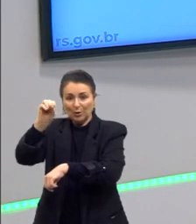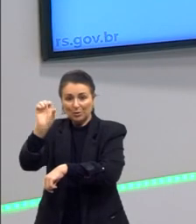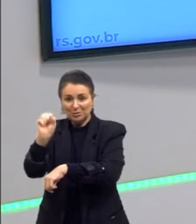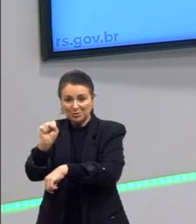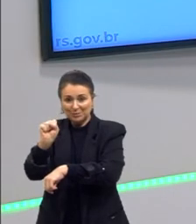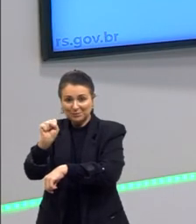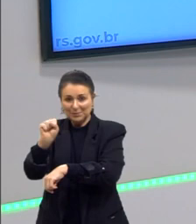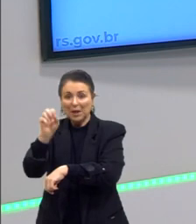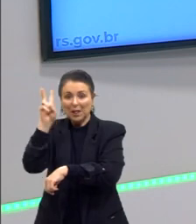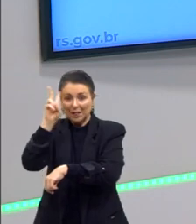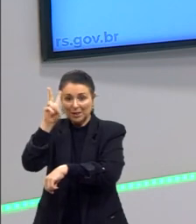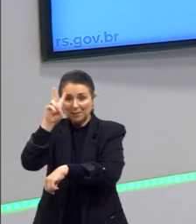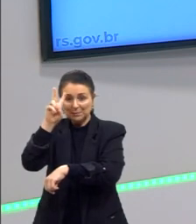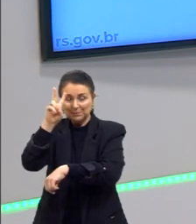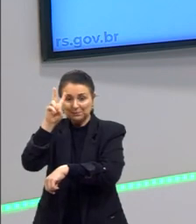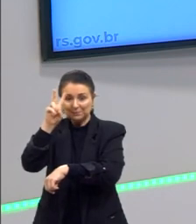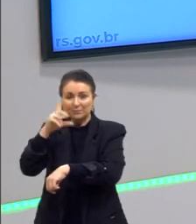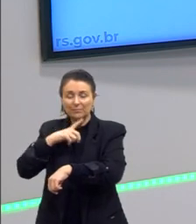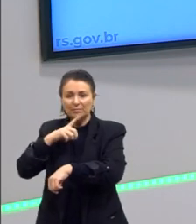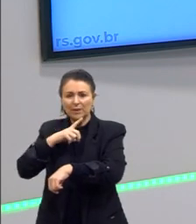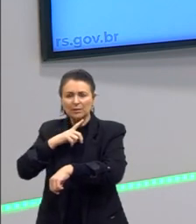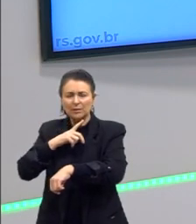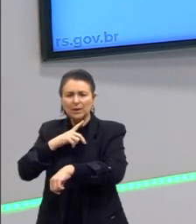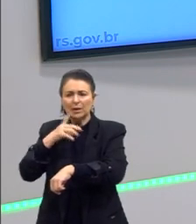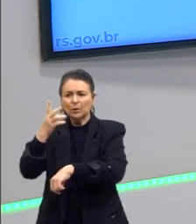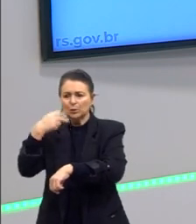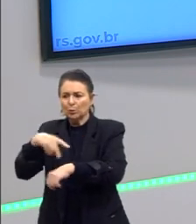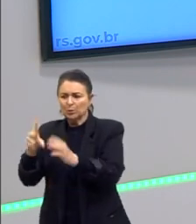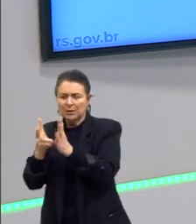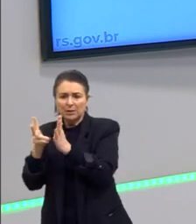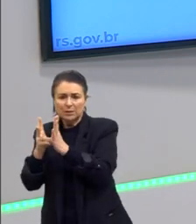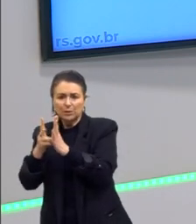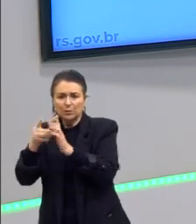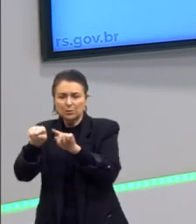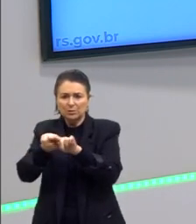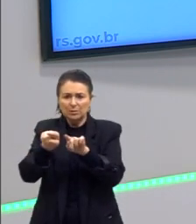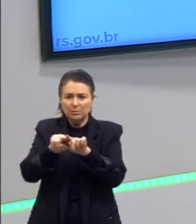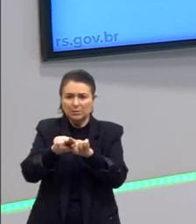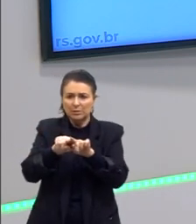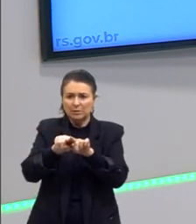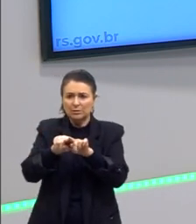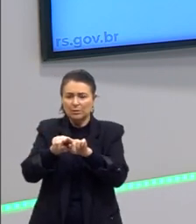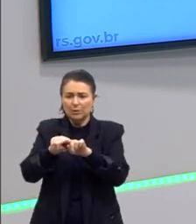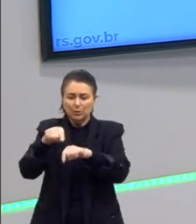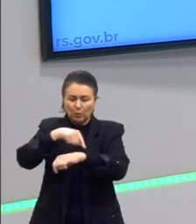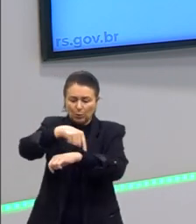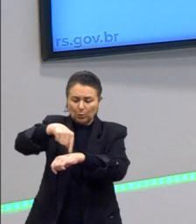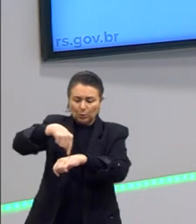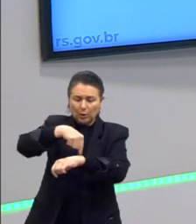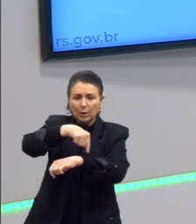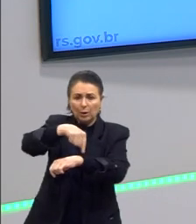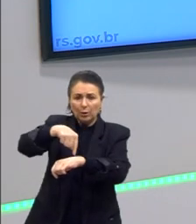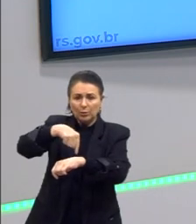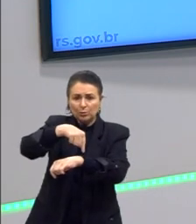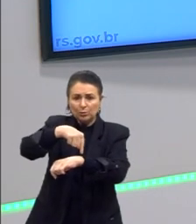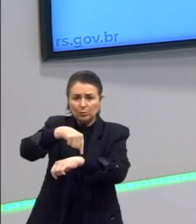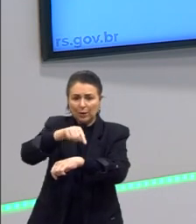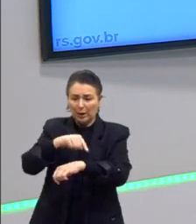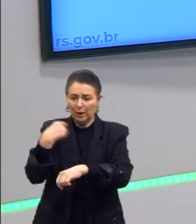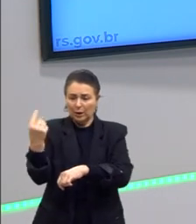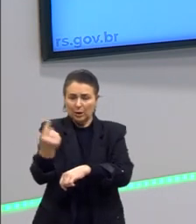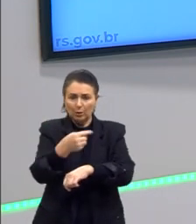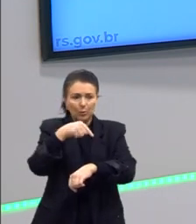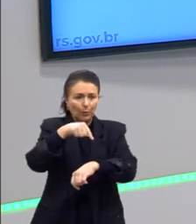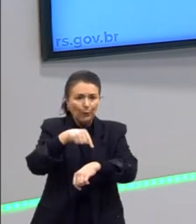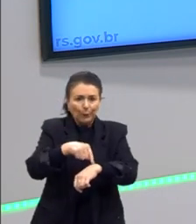originários seguem o período do Cairós. Então, esse cronos, esse relógio cronológico, nós seguimos, ora